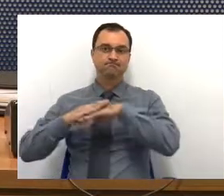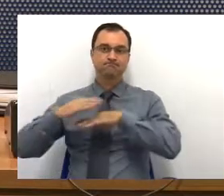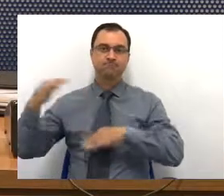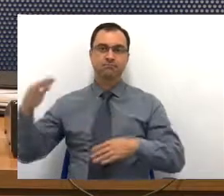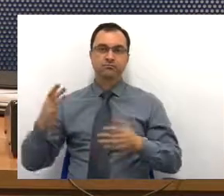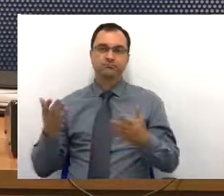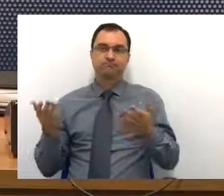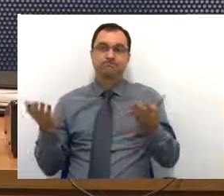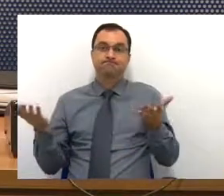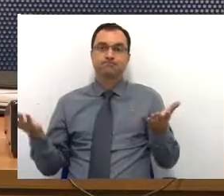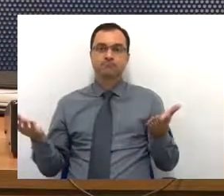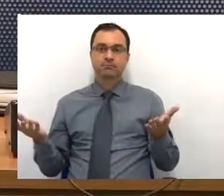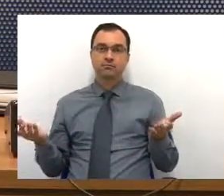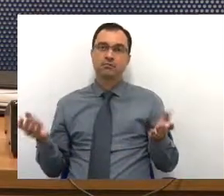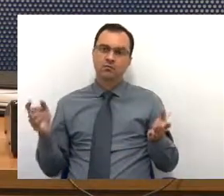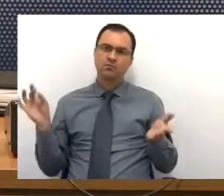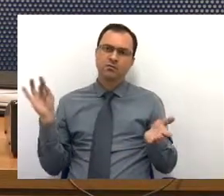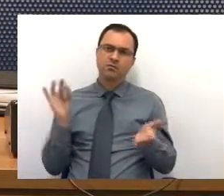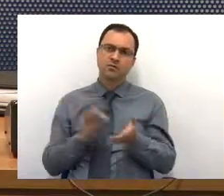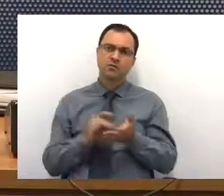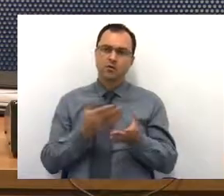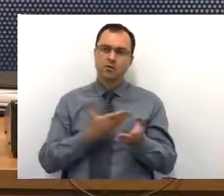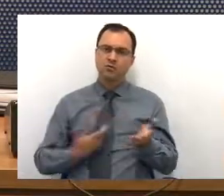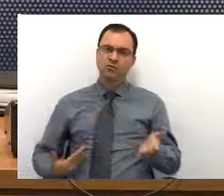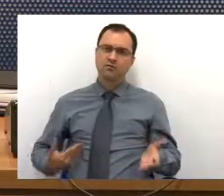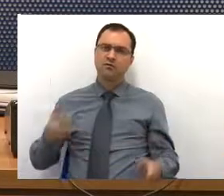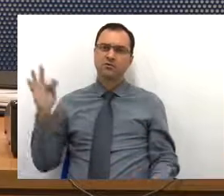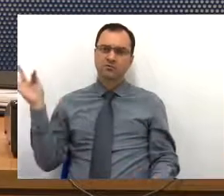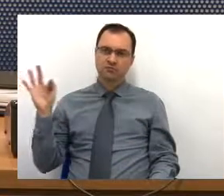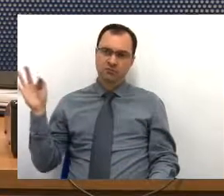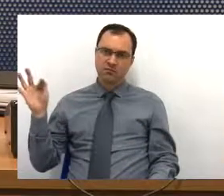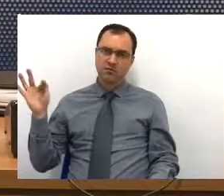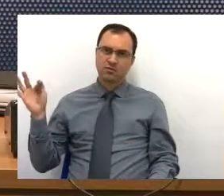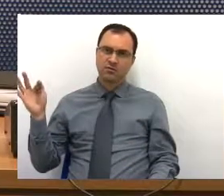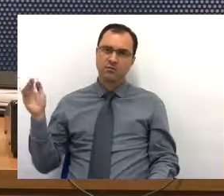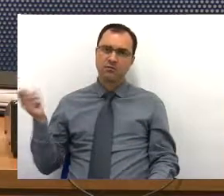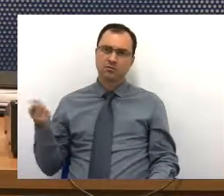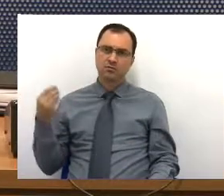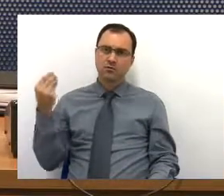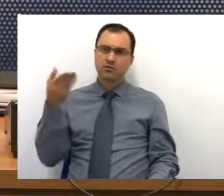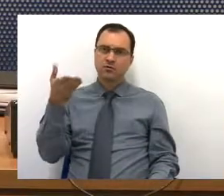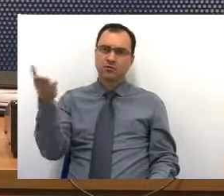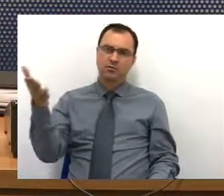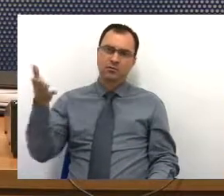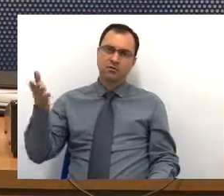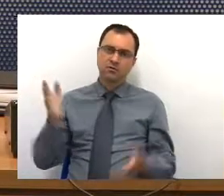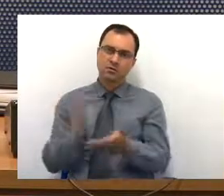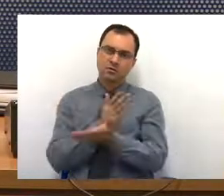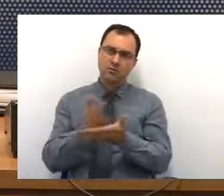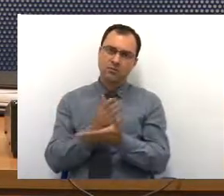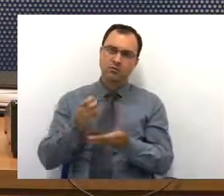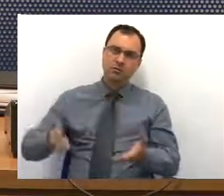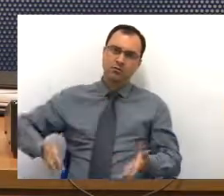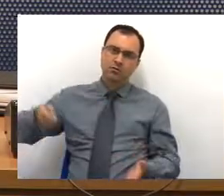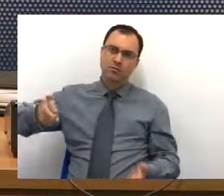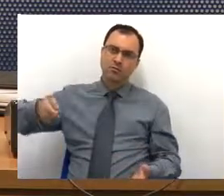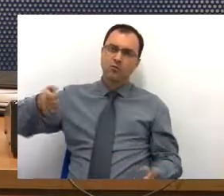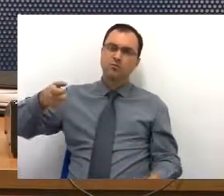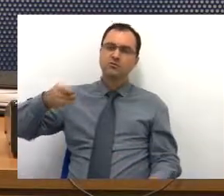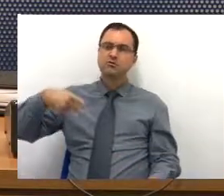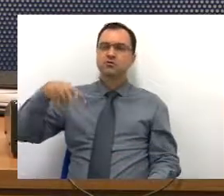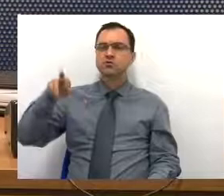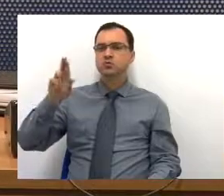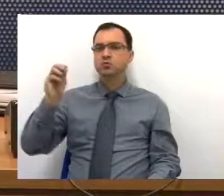Quer dizer, uma coisa, é claro que o governo federal dá algumas bolsas, do ProUni, seja